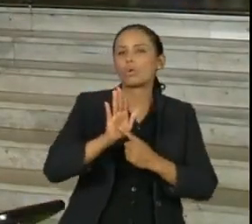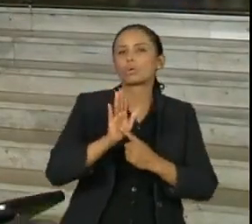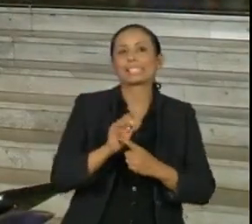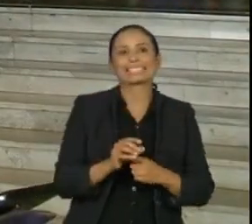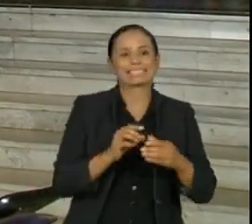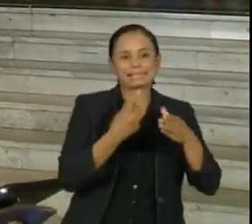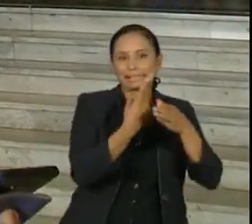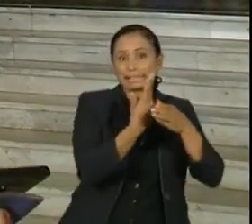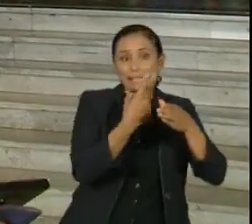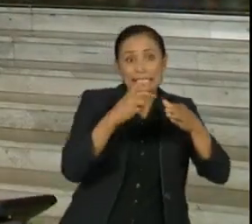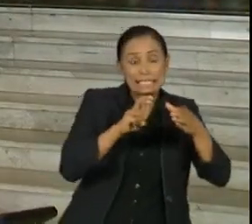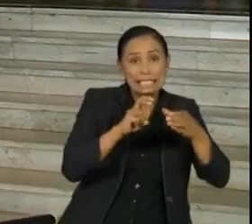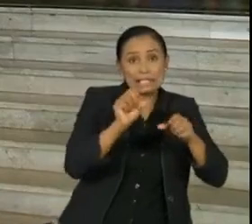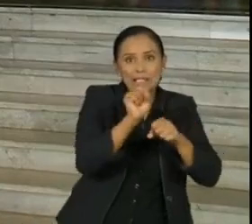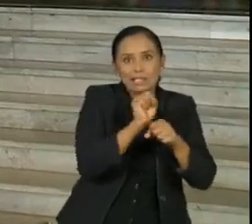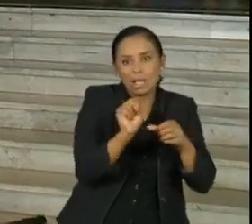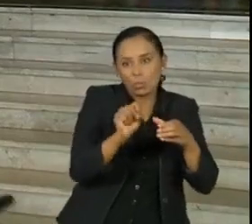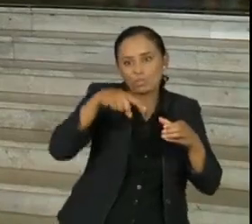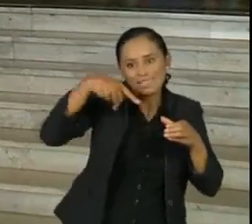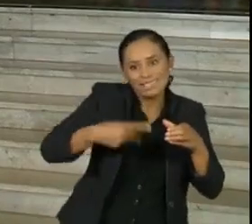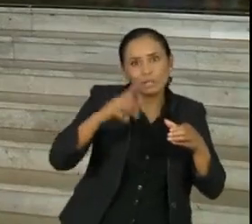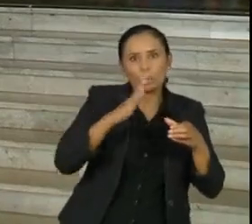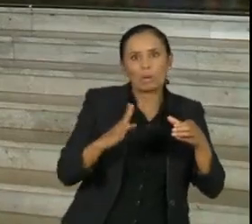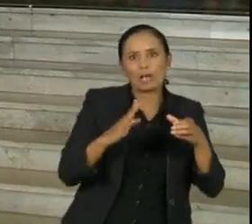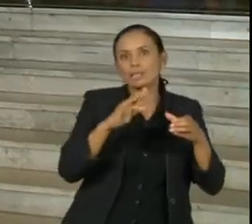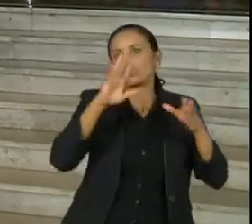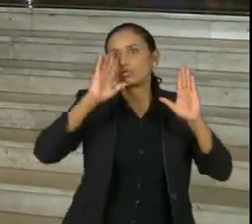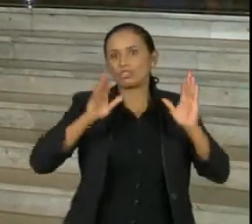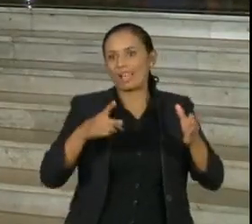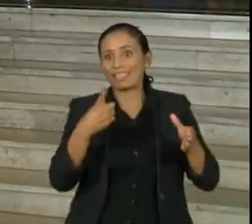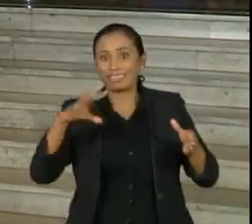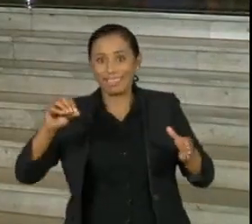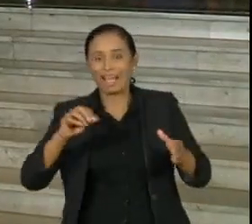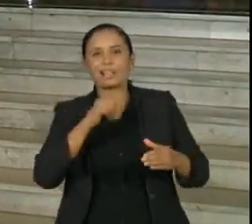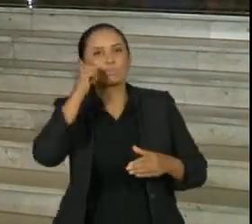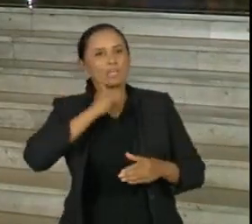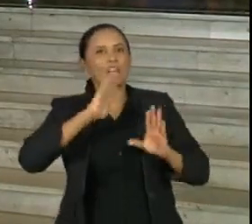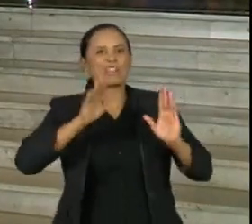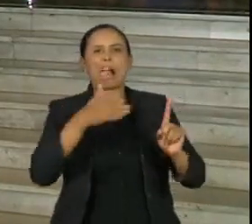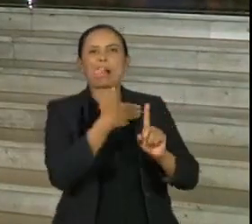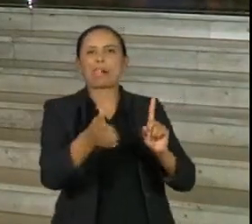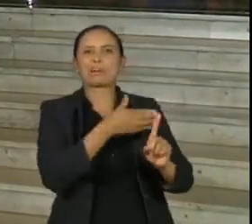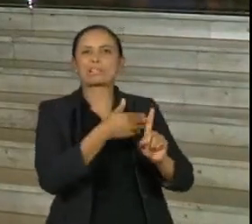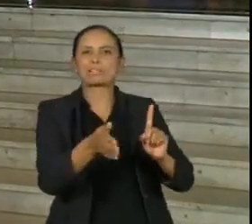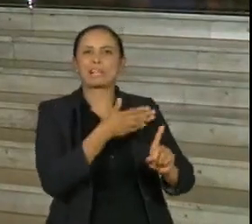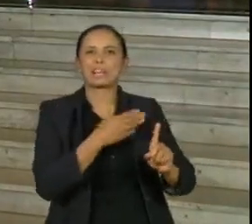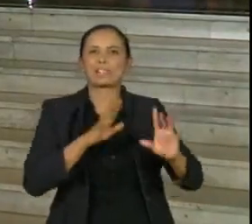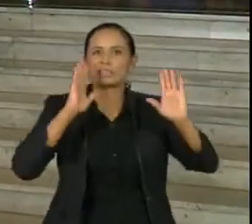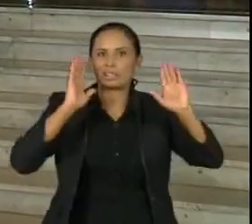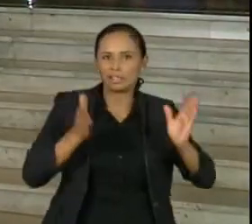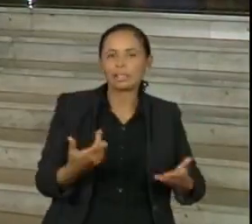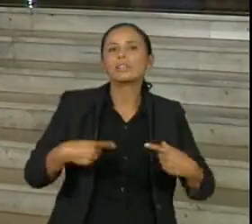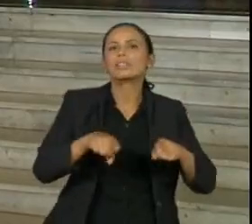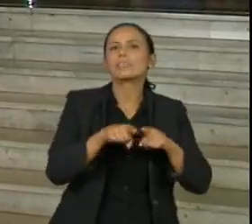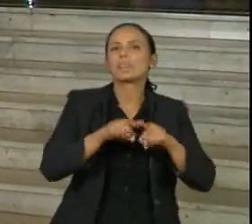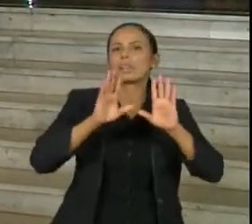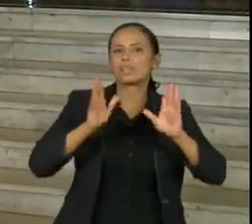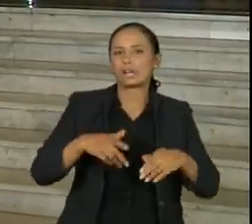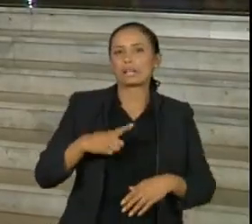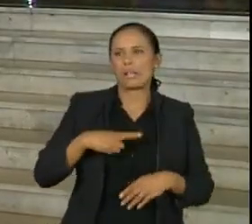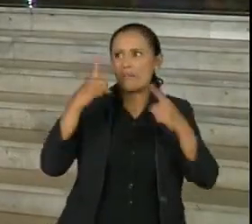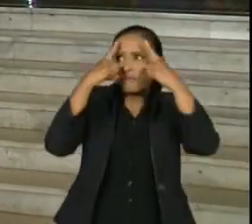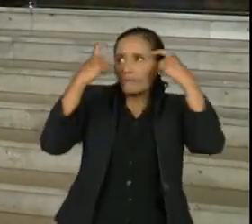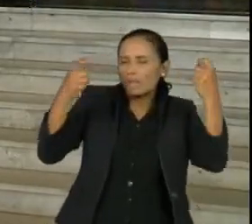15 segundos no Brasil. E que a violência doméstica já é a principal causa de